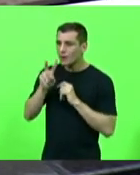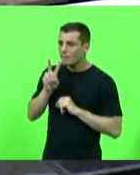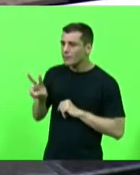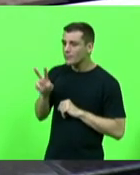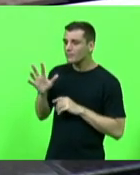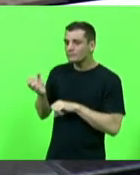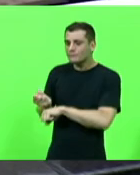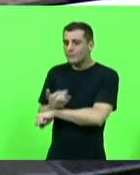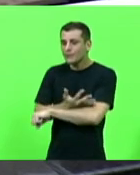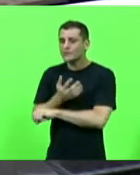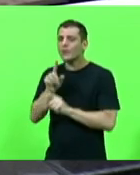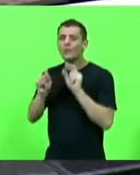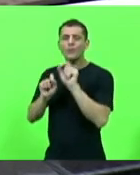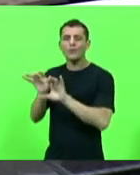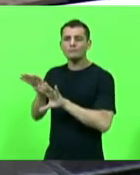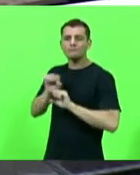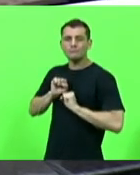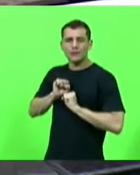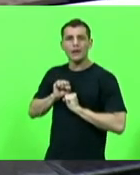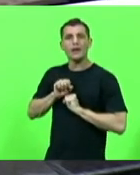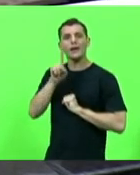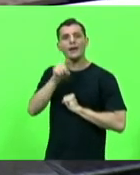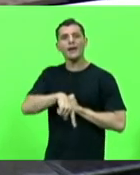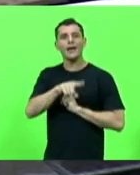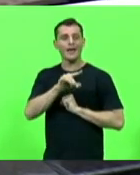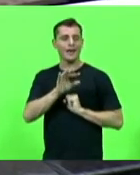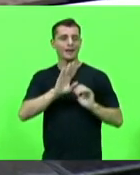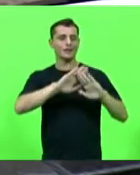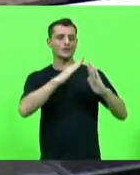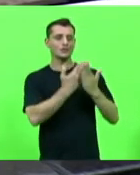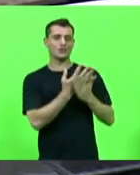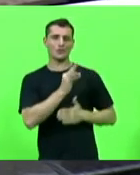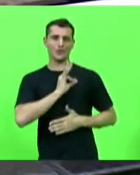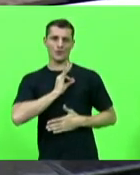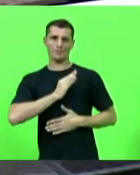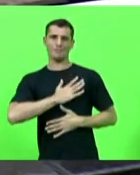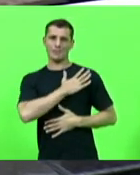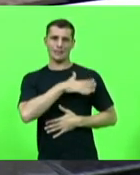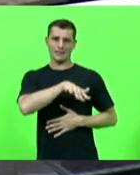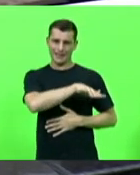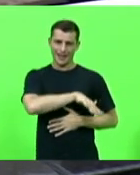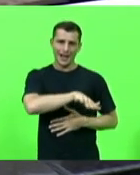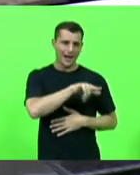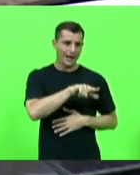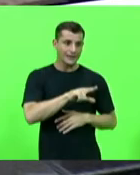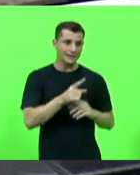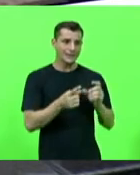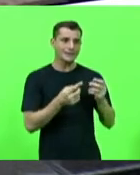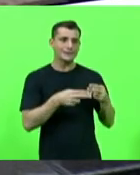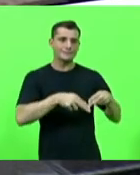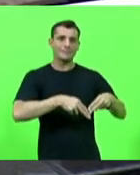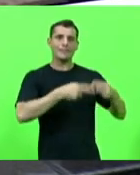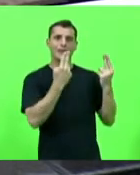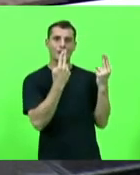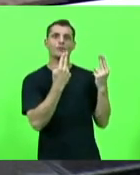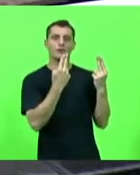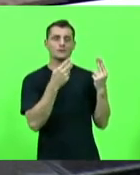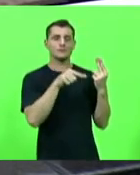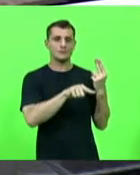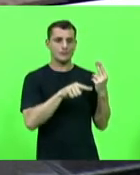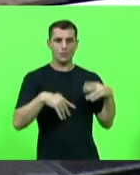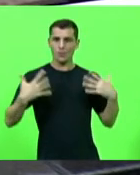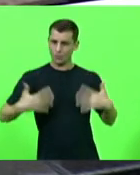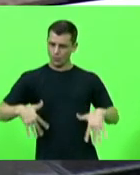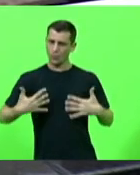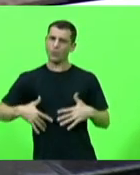vocês foi a inauguração do colégio militar foi muito foi uma árdua luta para chegar até esse momento